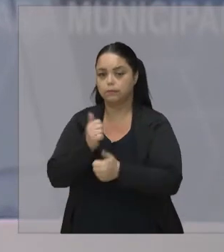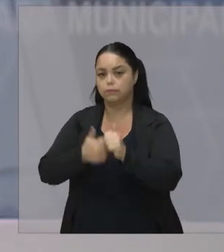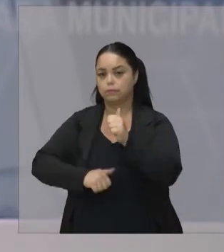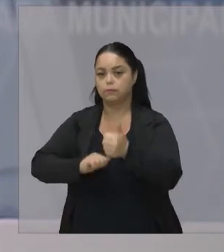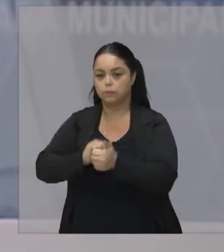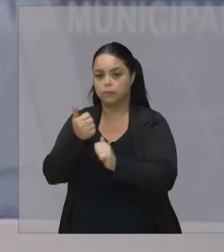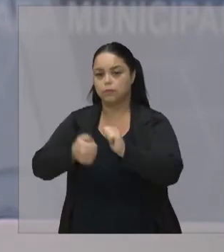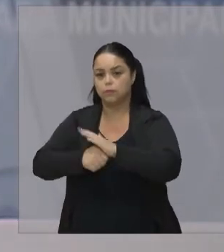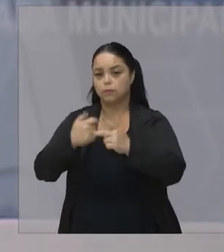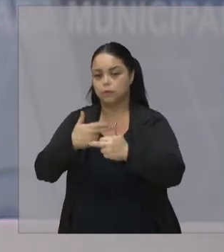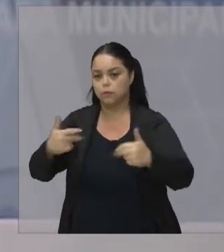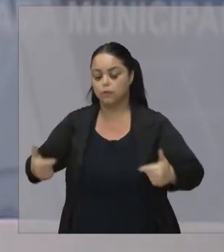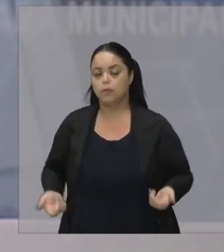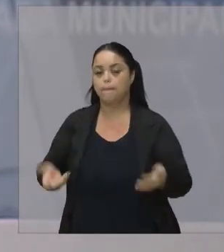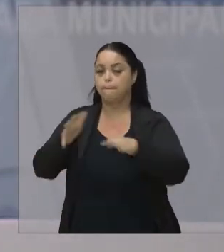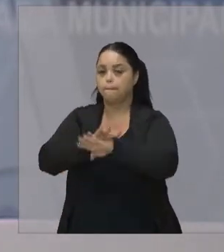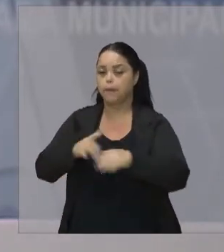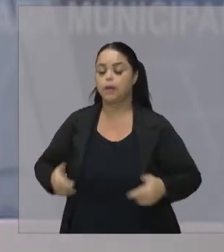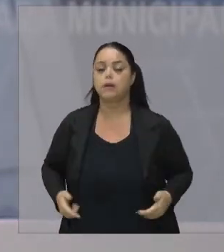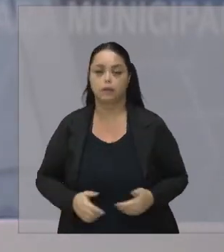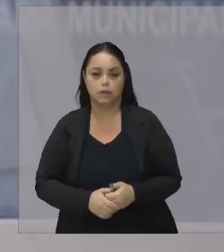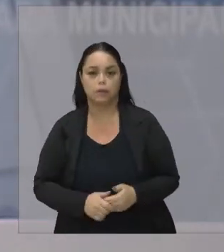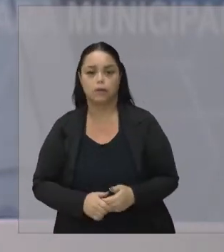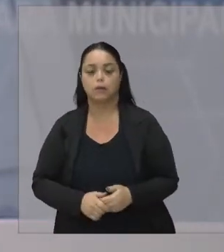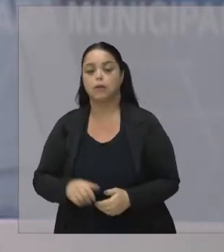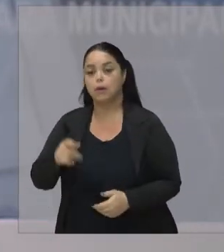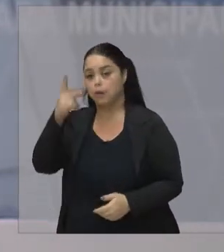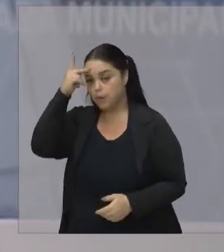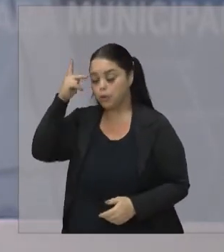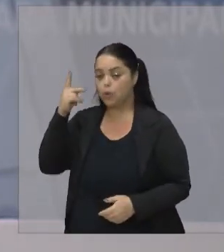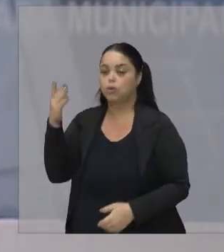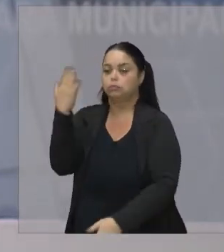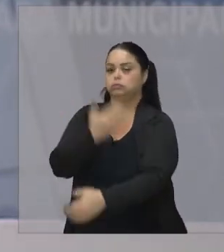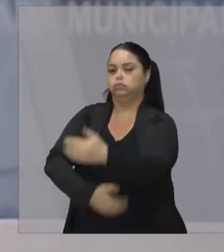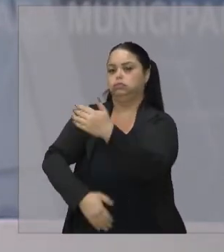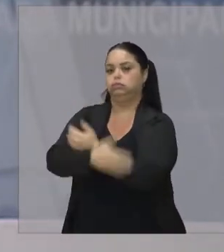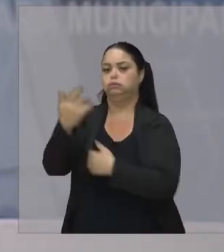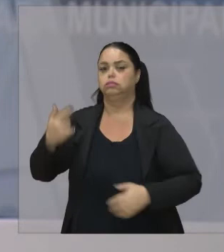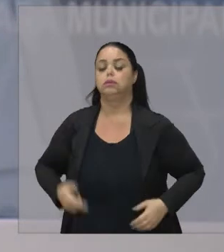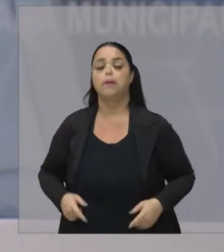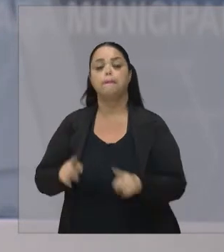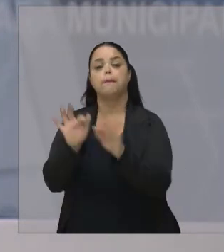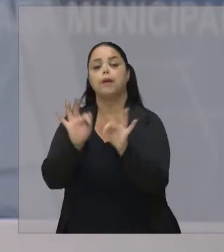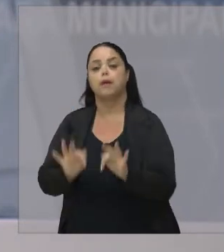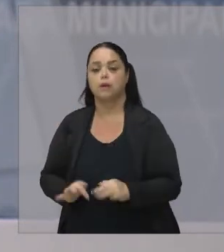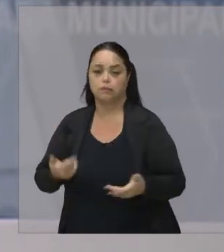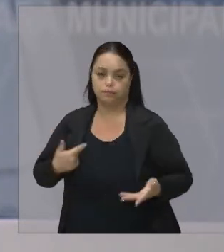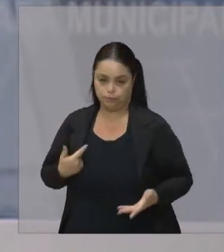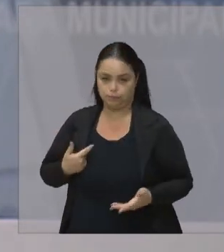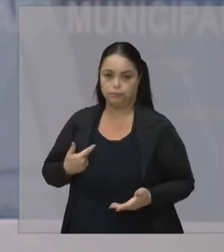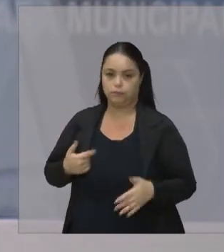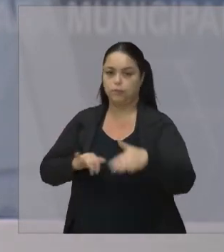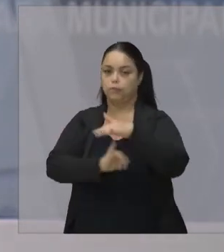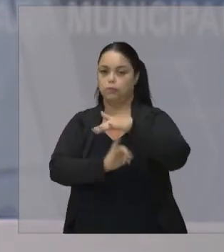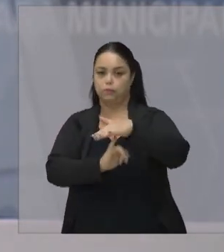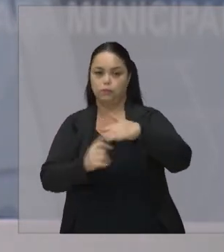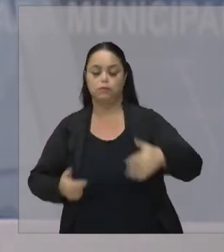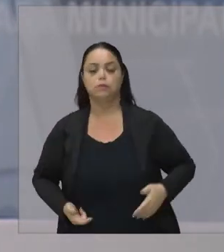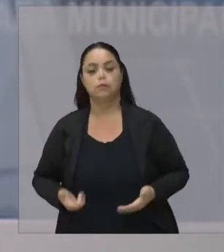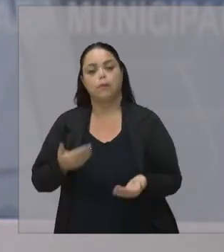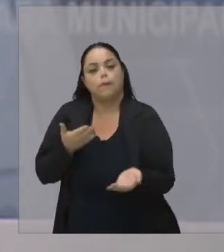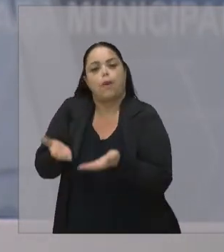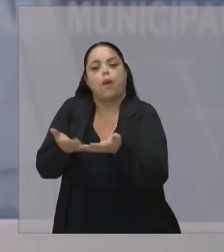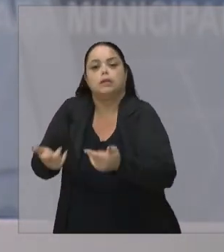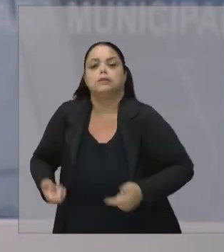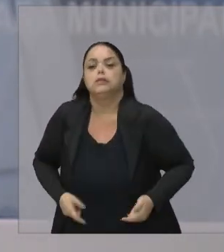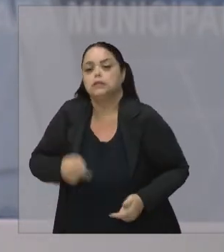-desporto também Isso é um diferencial Desse município também E nós somos mais felizes Ainda em termos instituições Que se dedicam ao